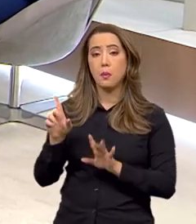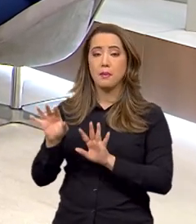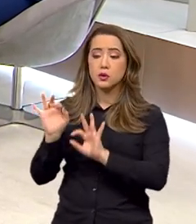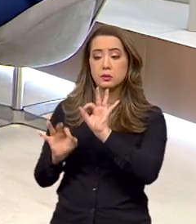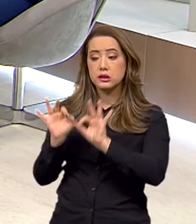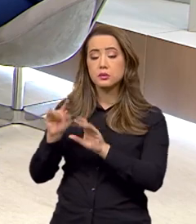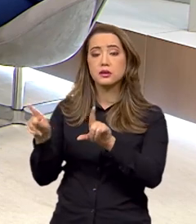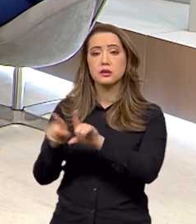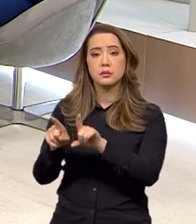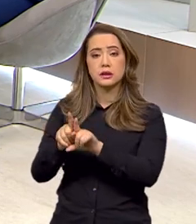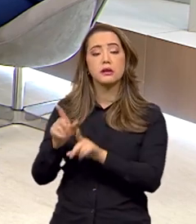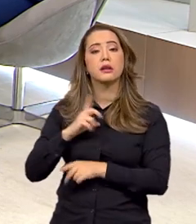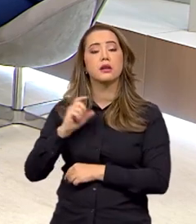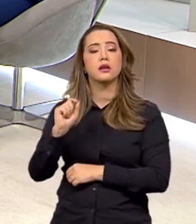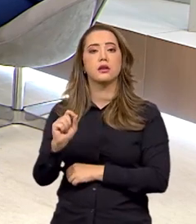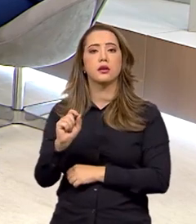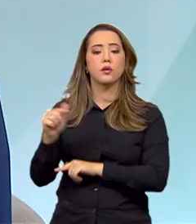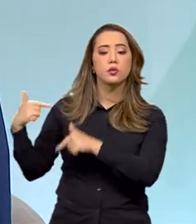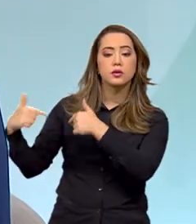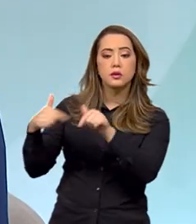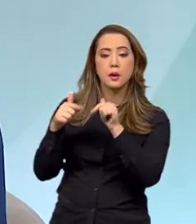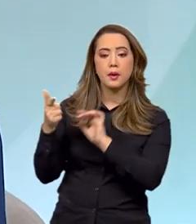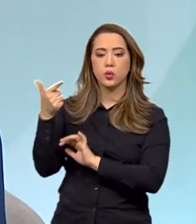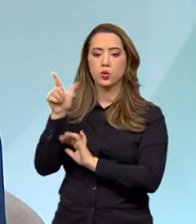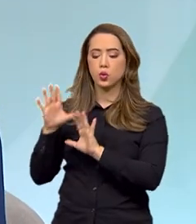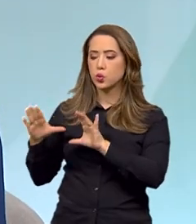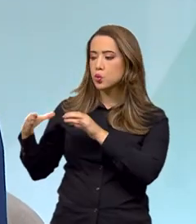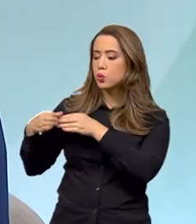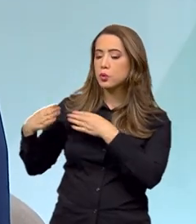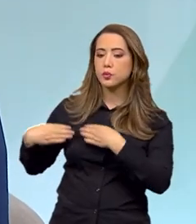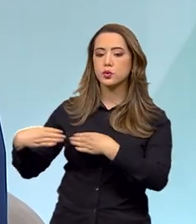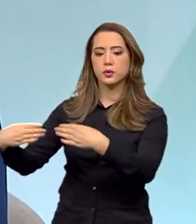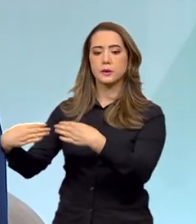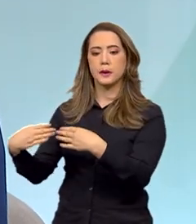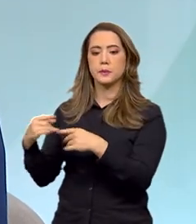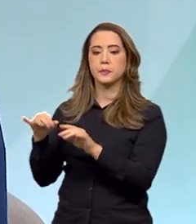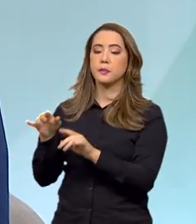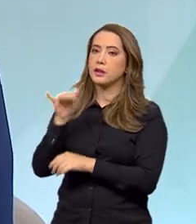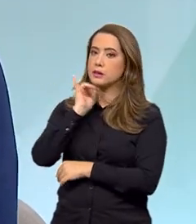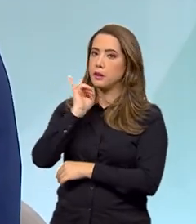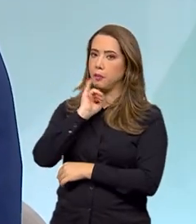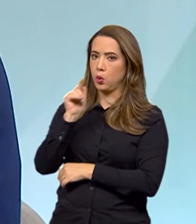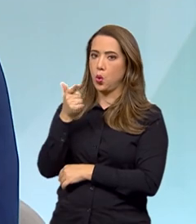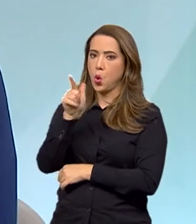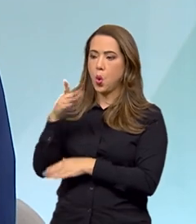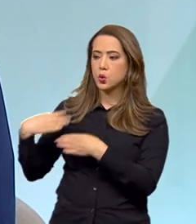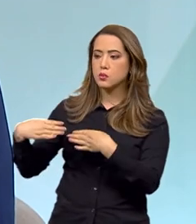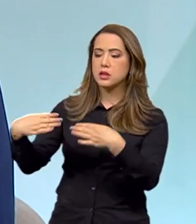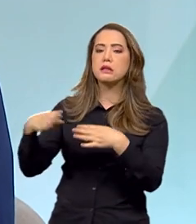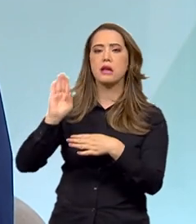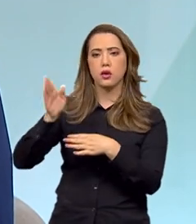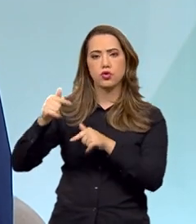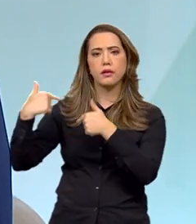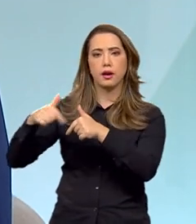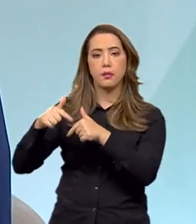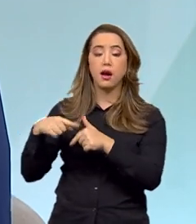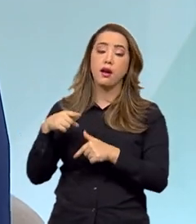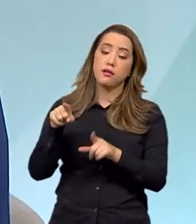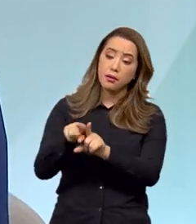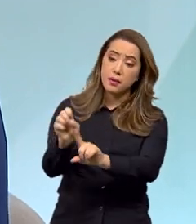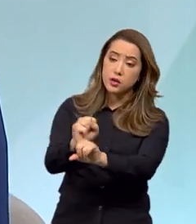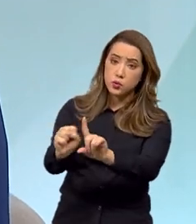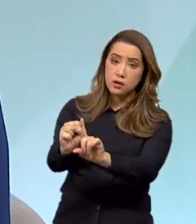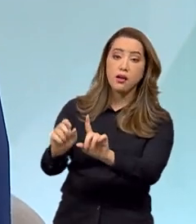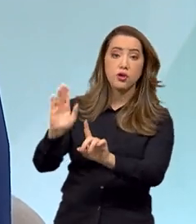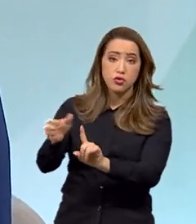plano também contempla ações de outros ministérios, né? O que outros ministérios já fazem e o que a sociedade civil também já faz. Então,